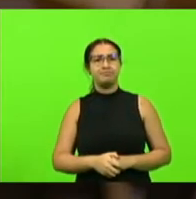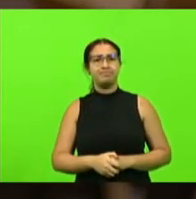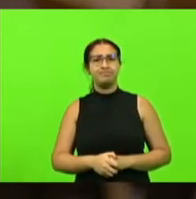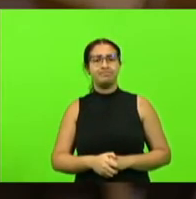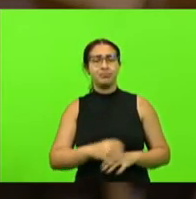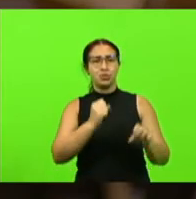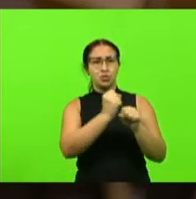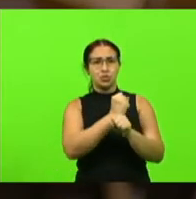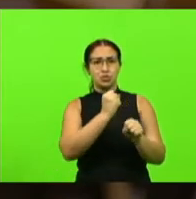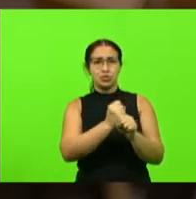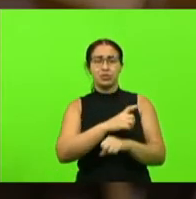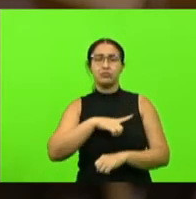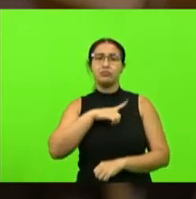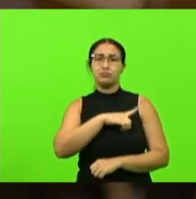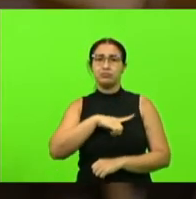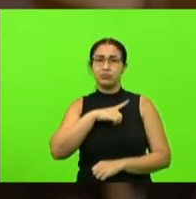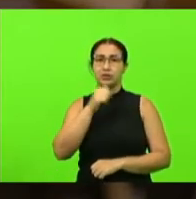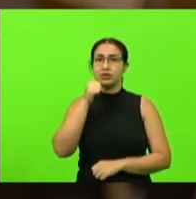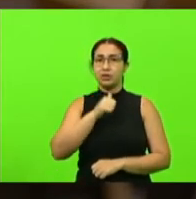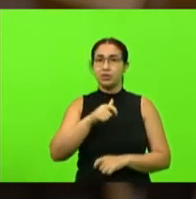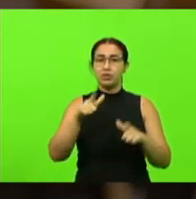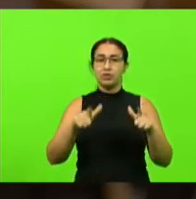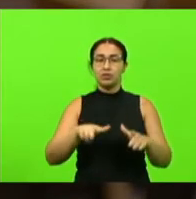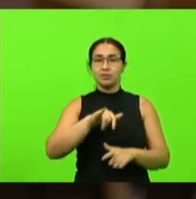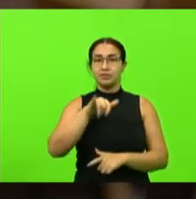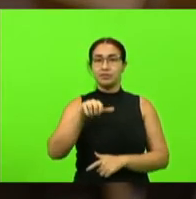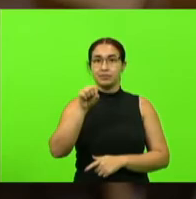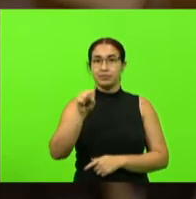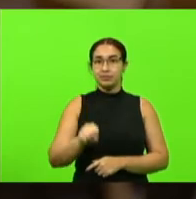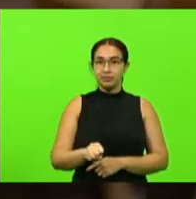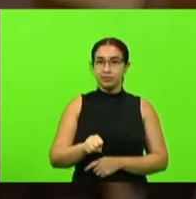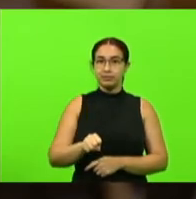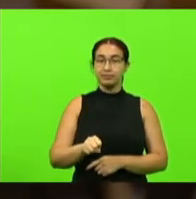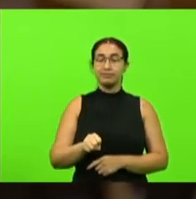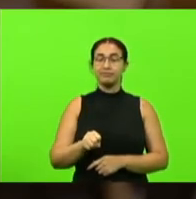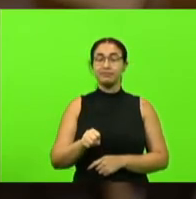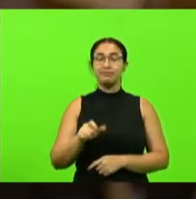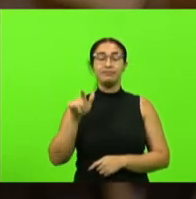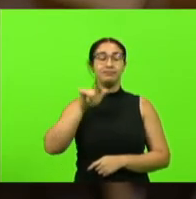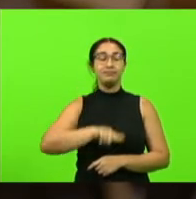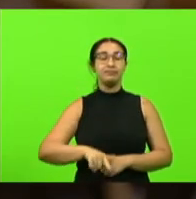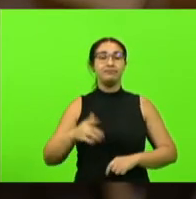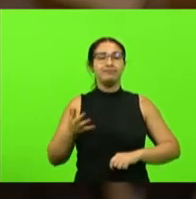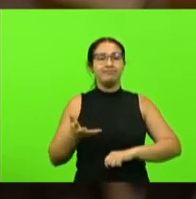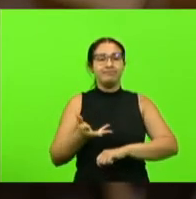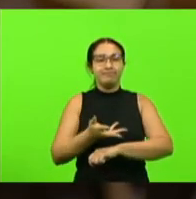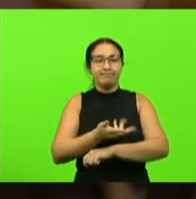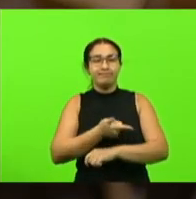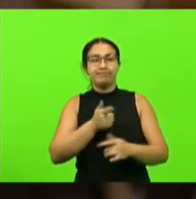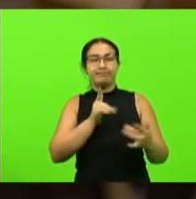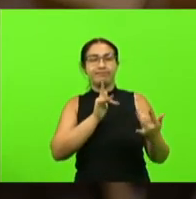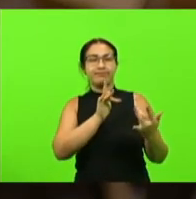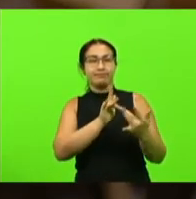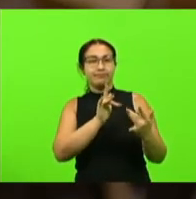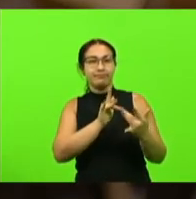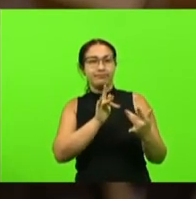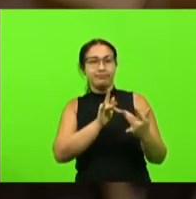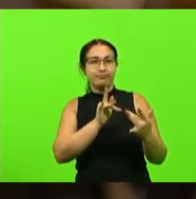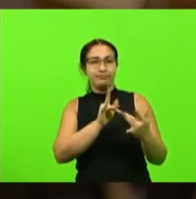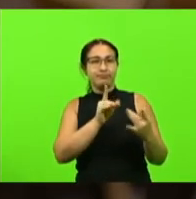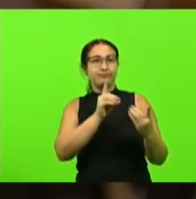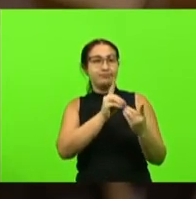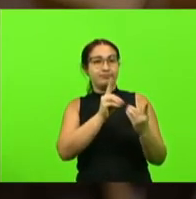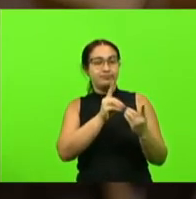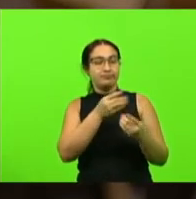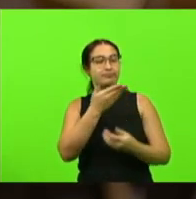mulher em Jaraguá mas nós queremos mais dar mais qualidade de atendimento porque é diminuta é pequena